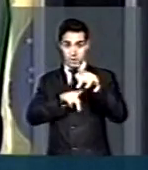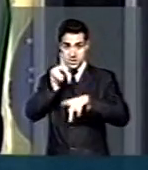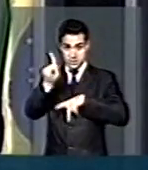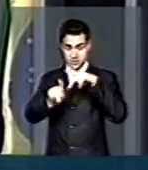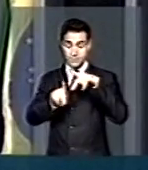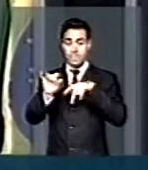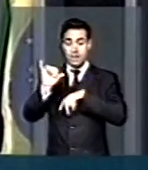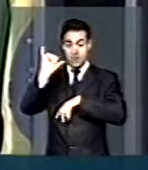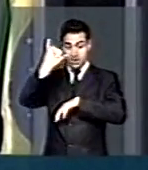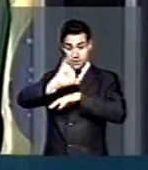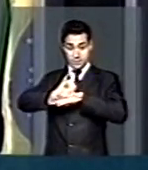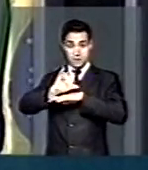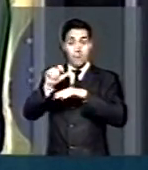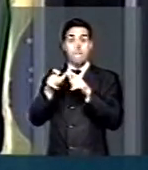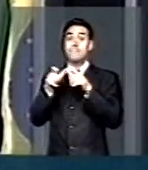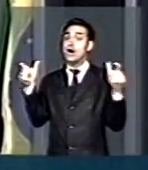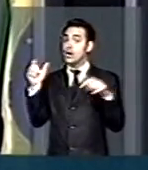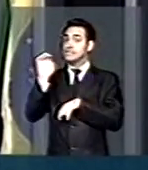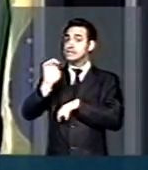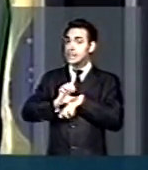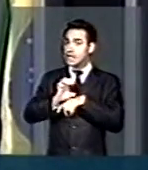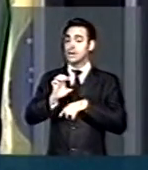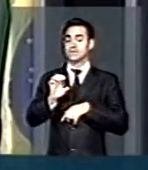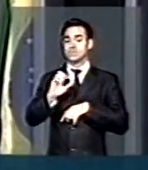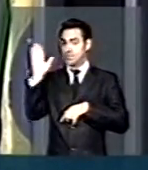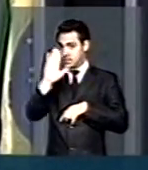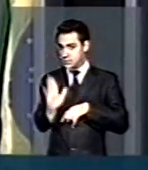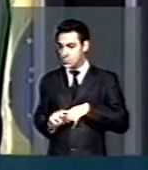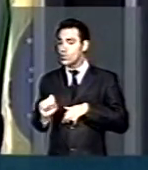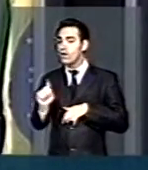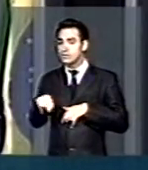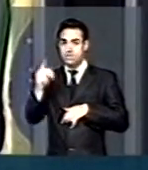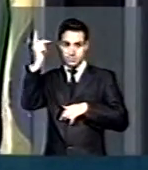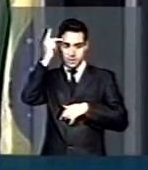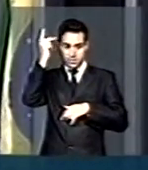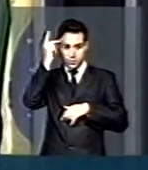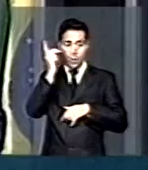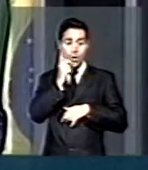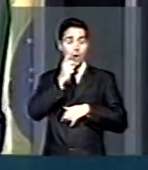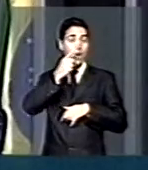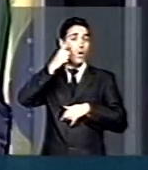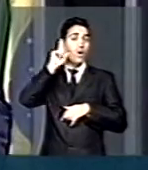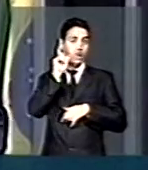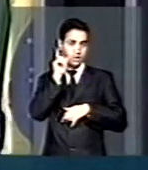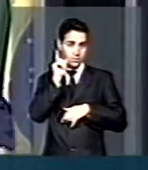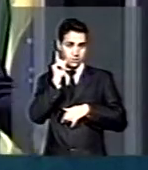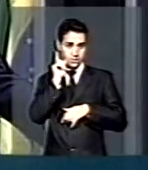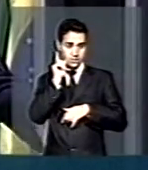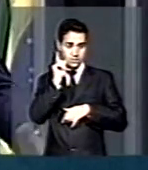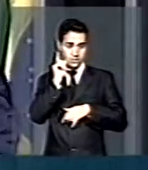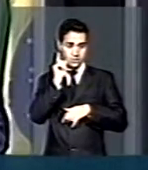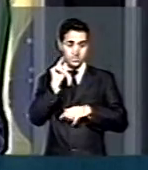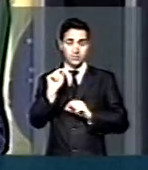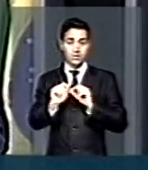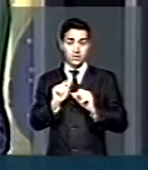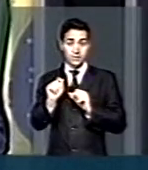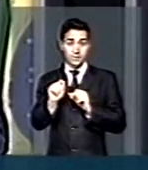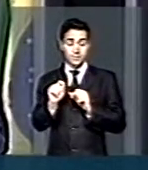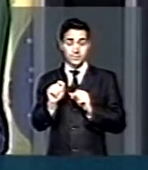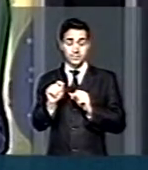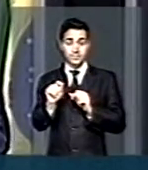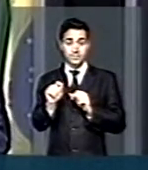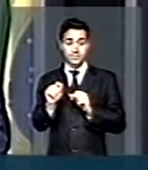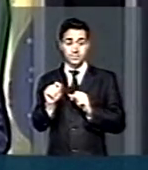do maior estado do país ficou literalmente sem poder